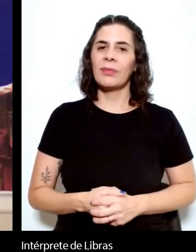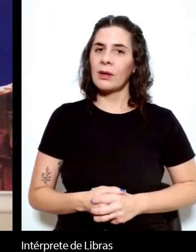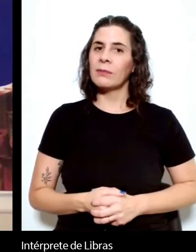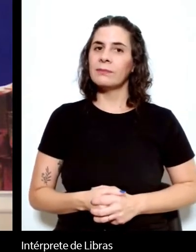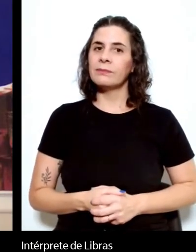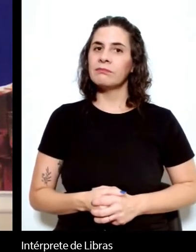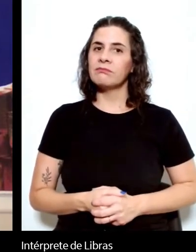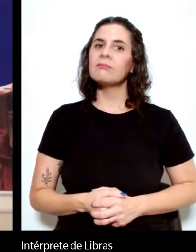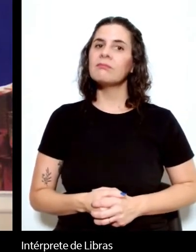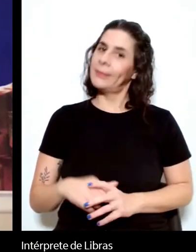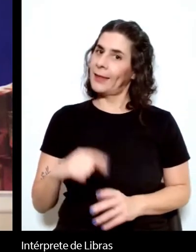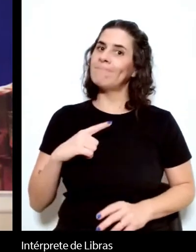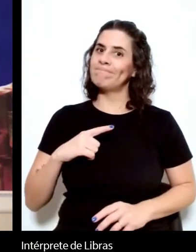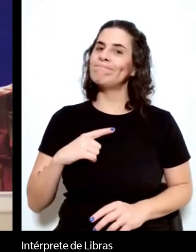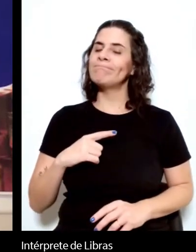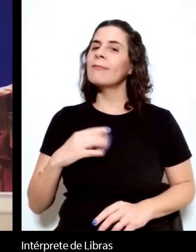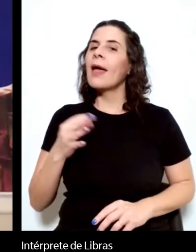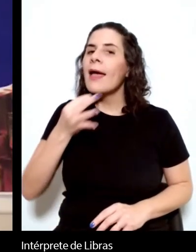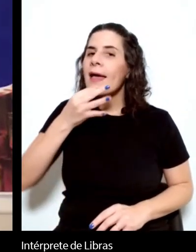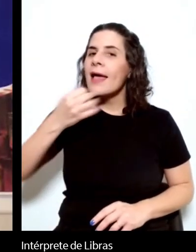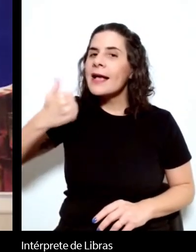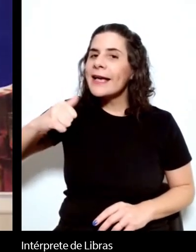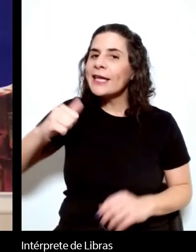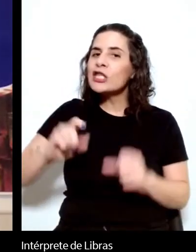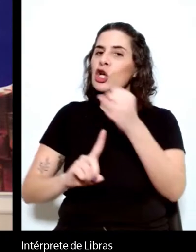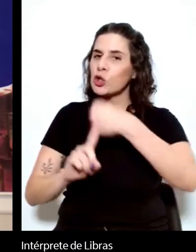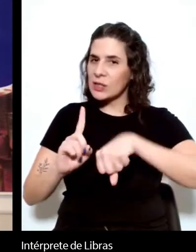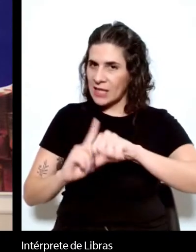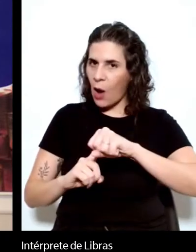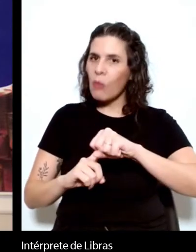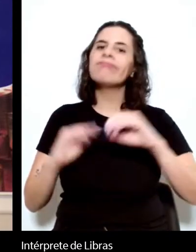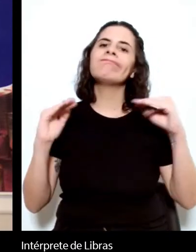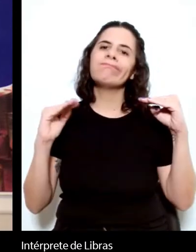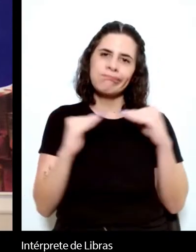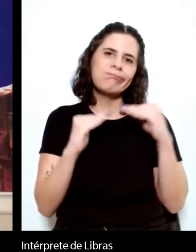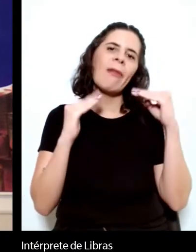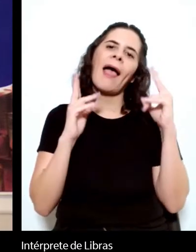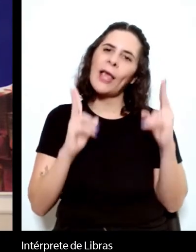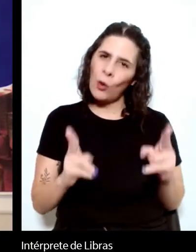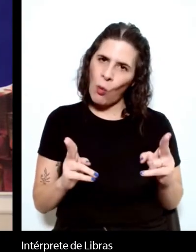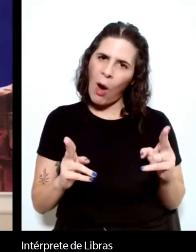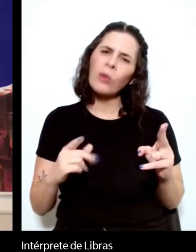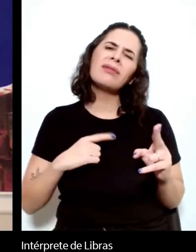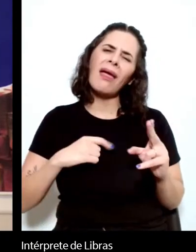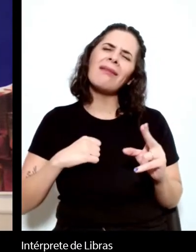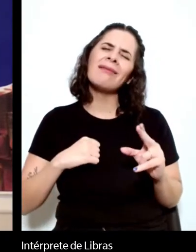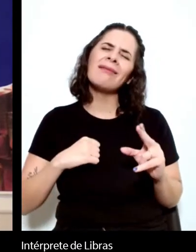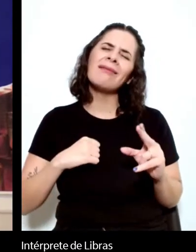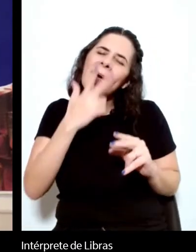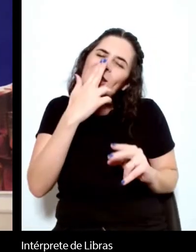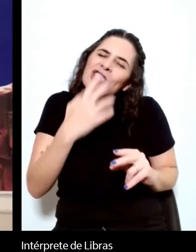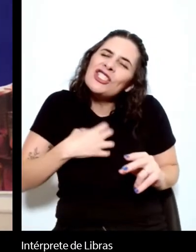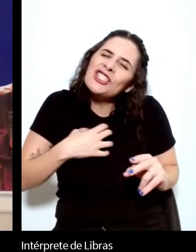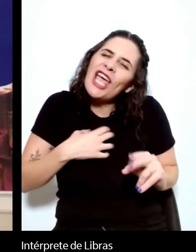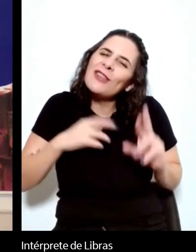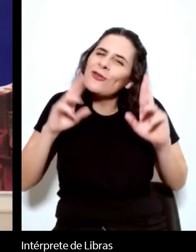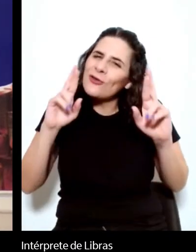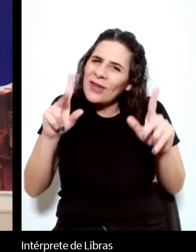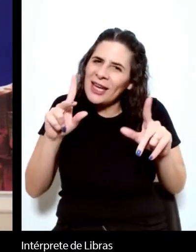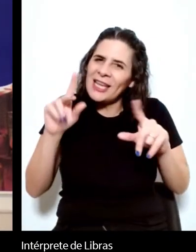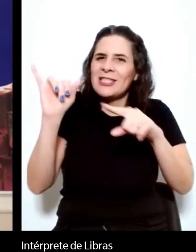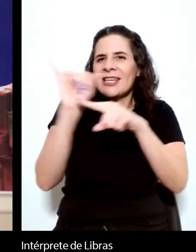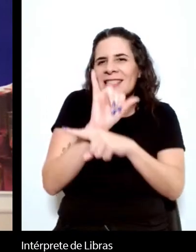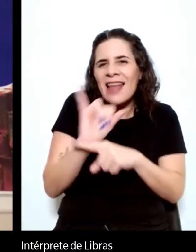pela crítica da sociedade se bem que em graus um pouco diferentes de maneira um pouco diferentes mas